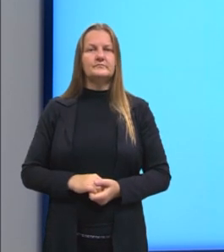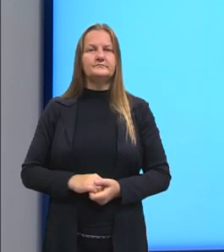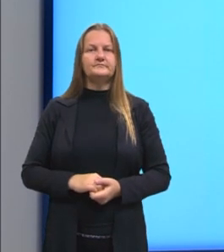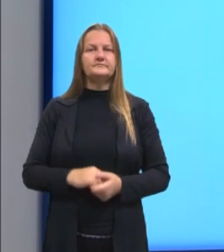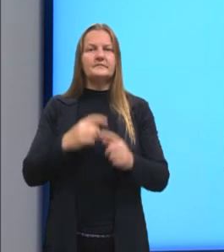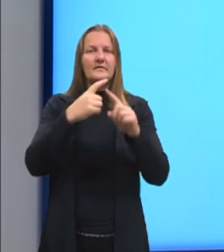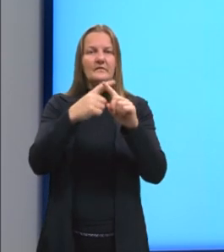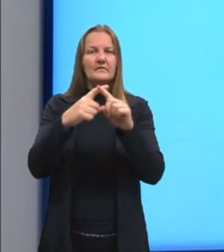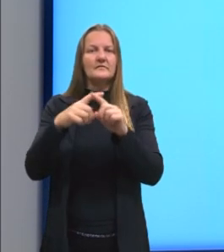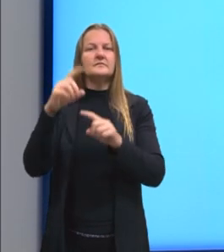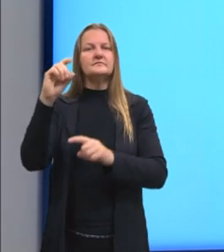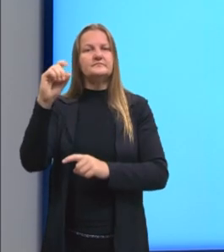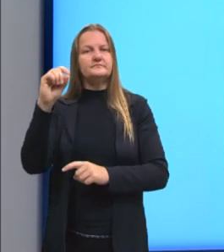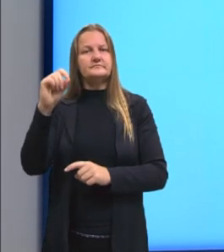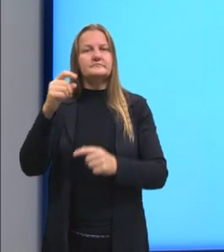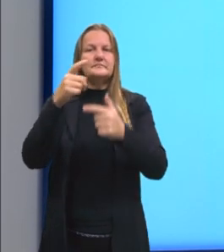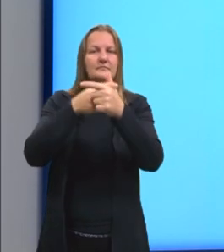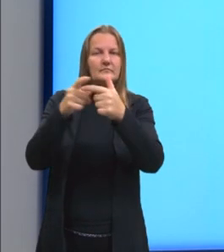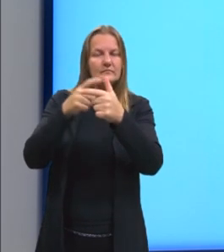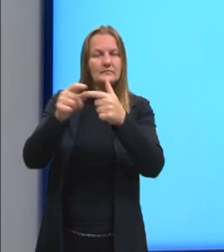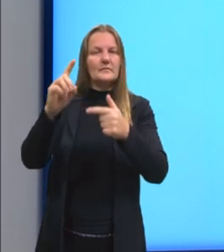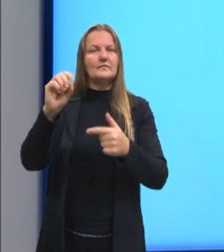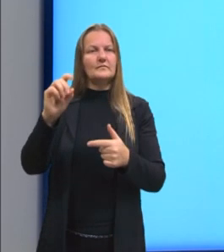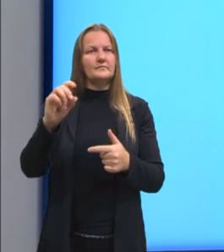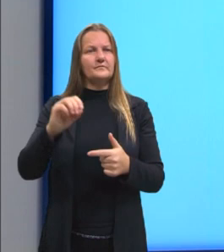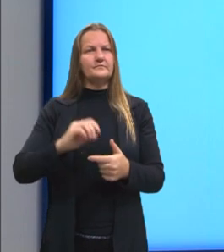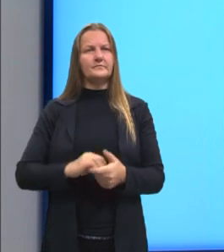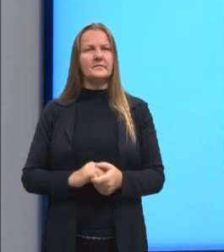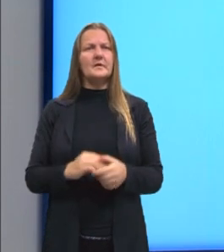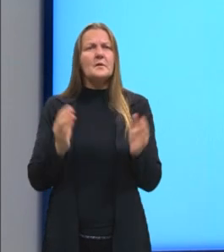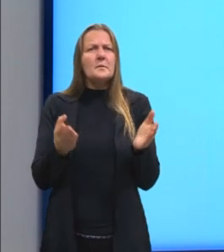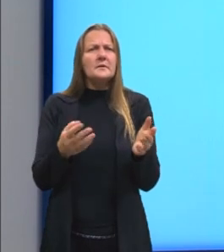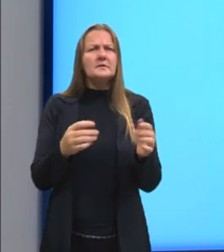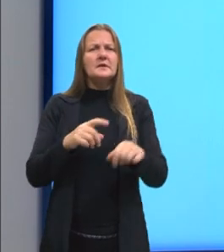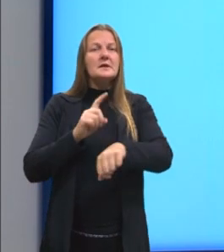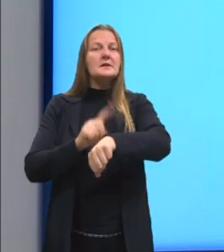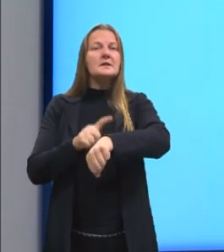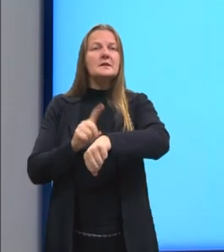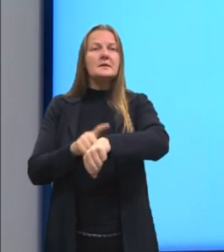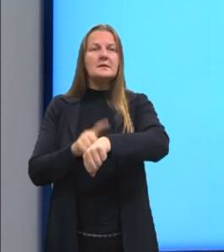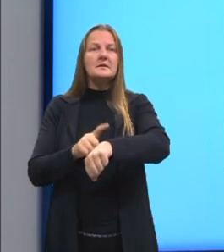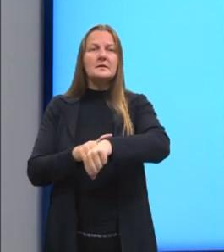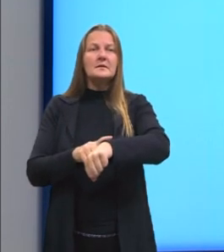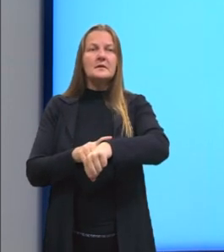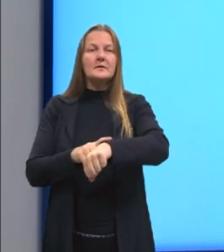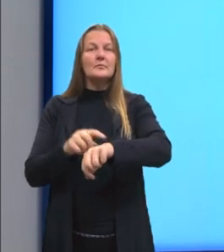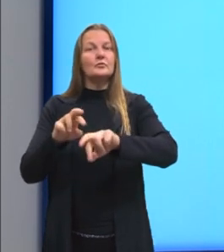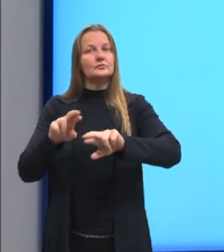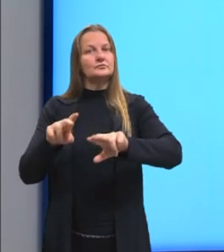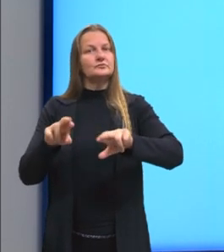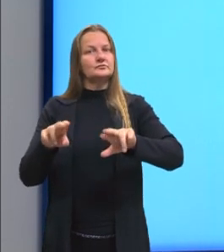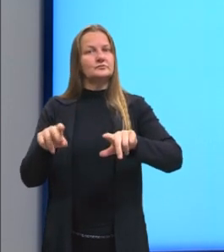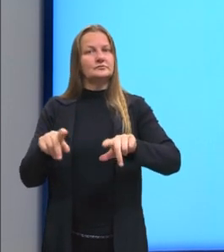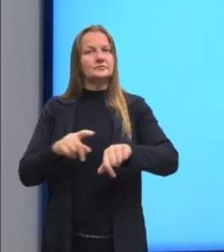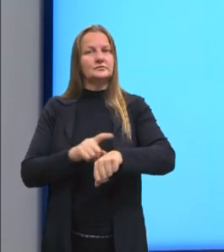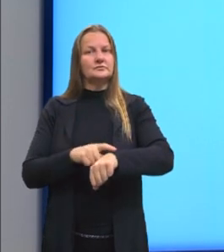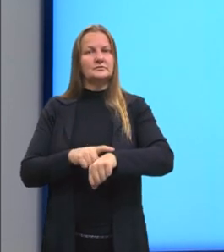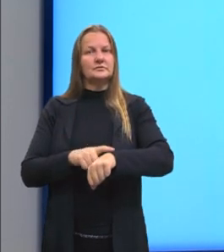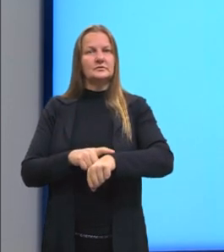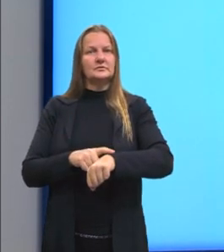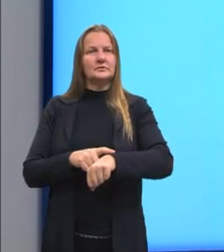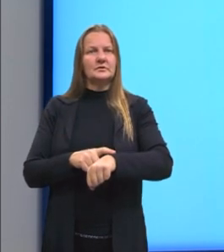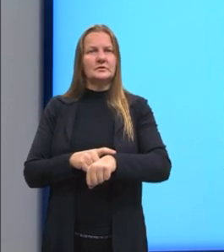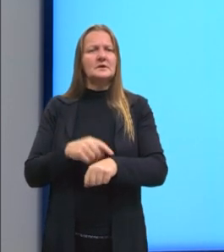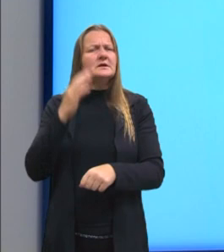10, multiplicando ou dividindo por 10. Agora, no tempo, a situação é um pouquinho diferente. Nós